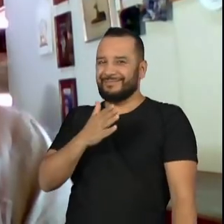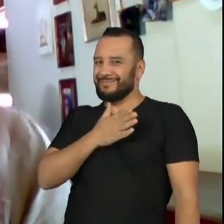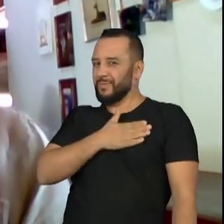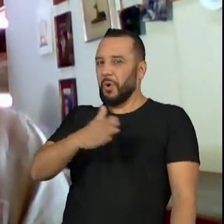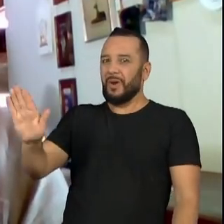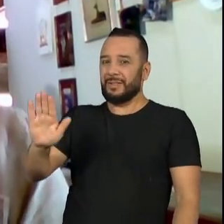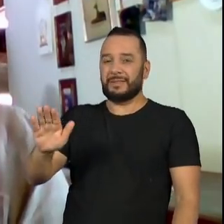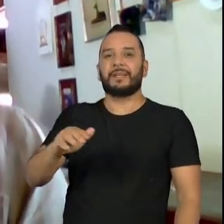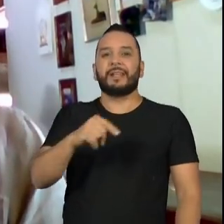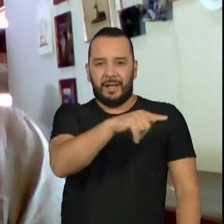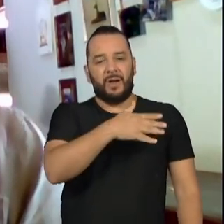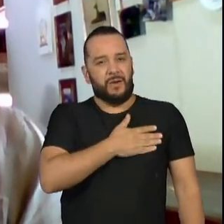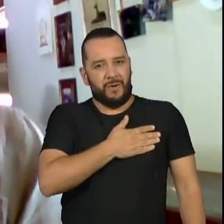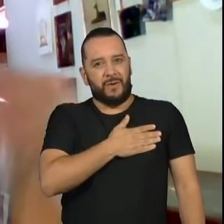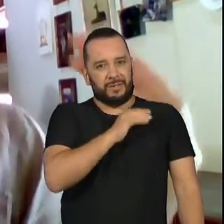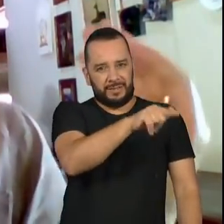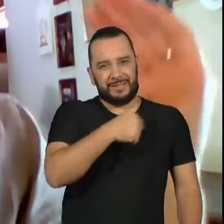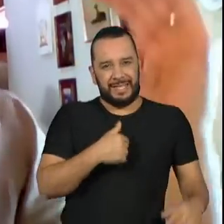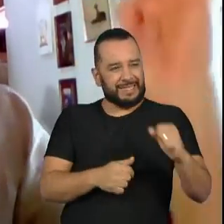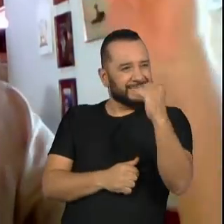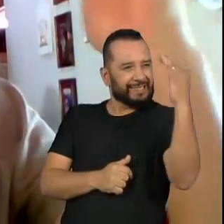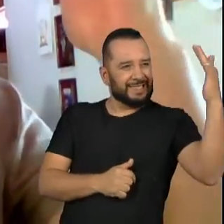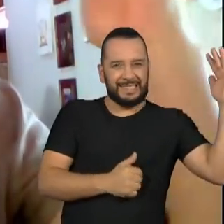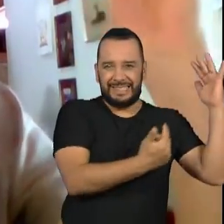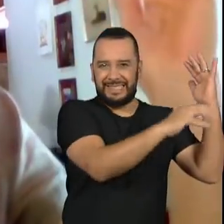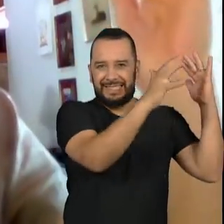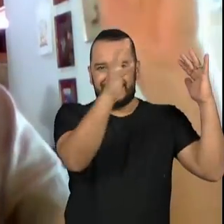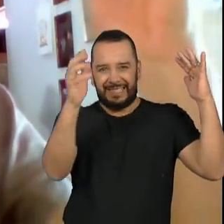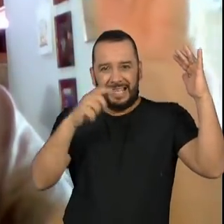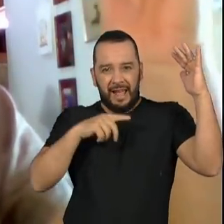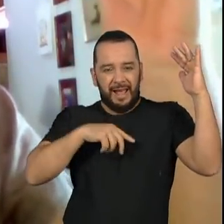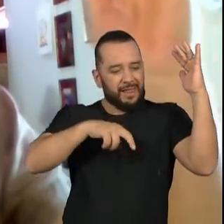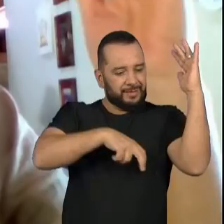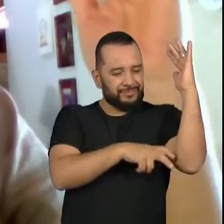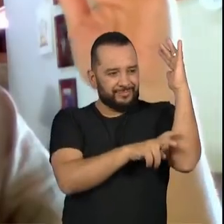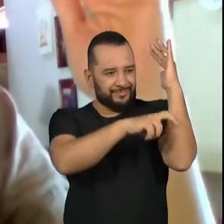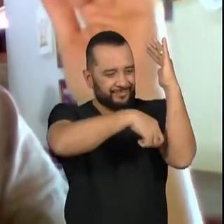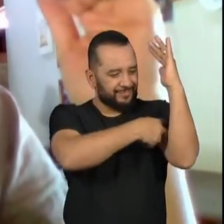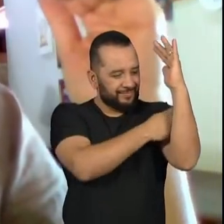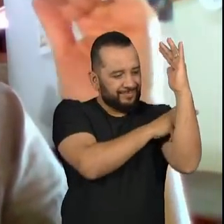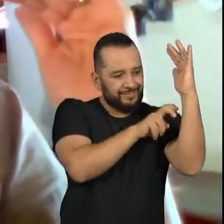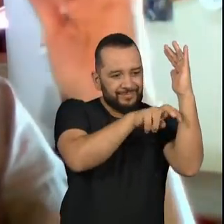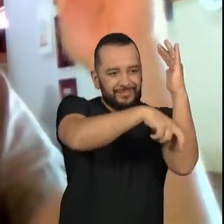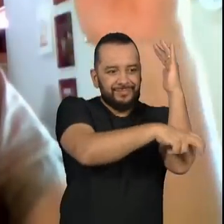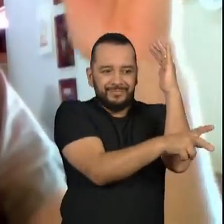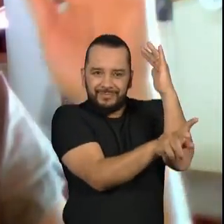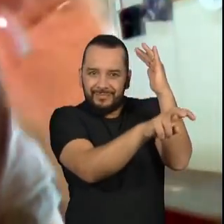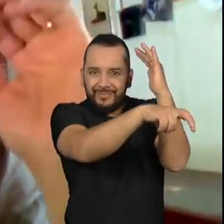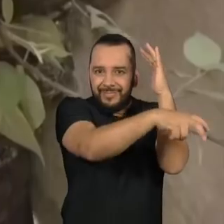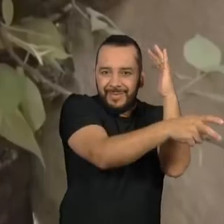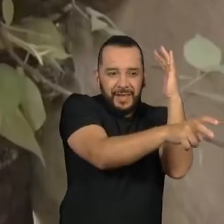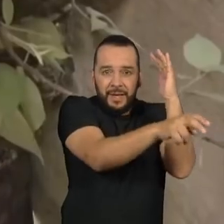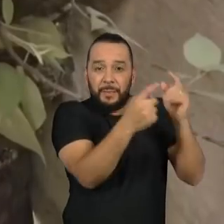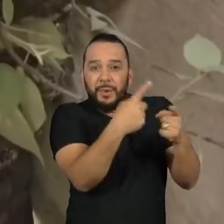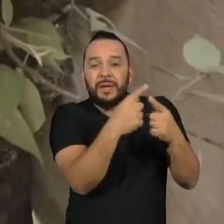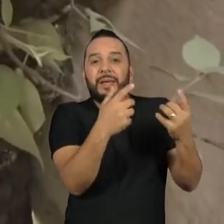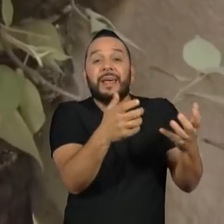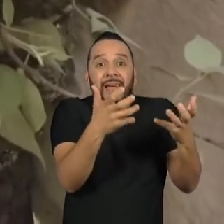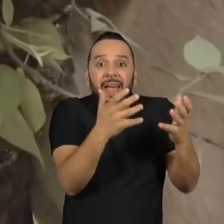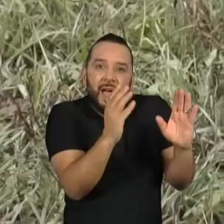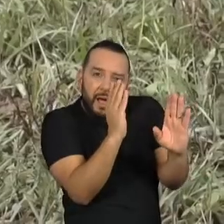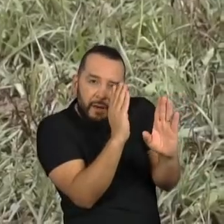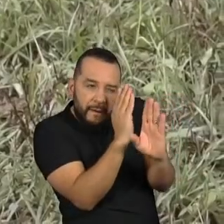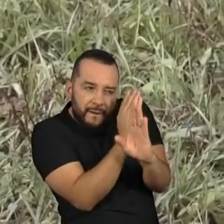precisa de ambientes que tenham uma certa cobertura, porque é um bicho que caça de emboscada, então ela precisa estar